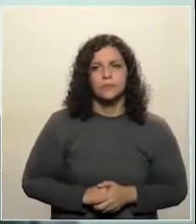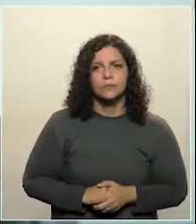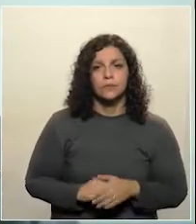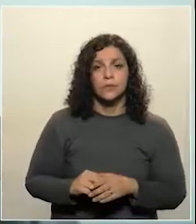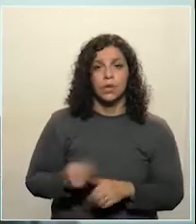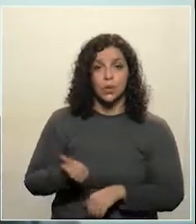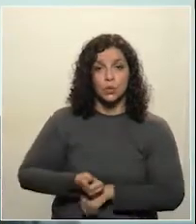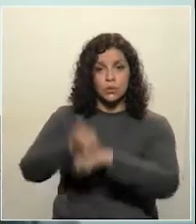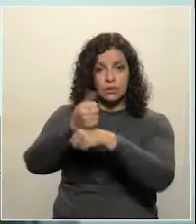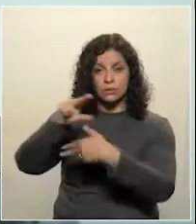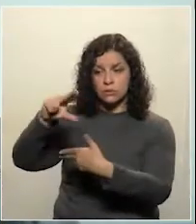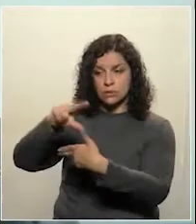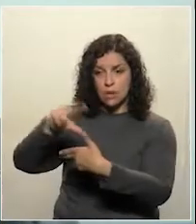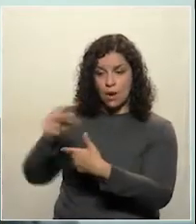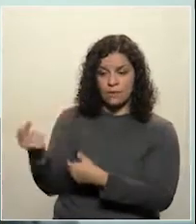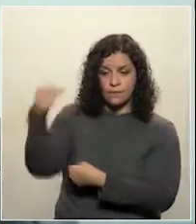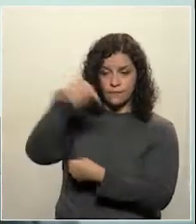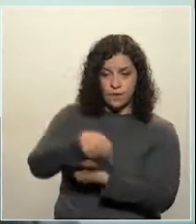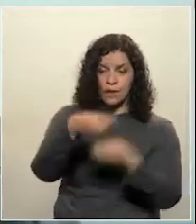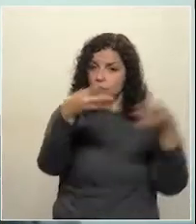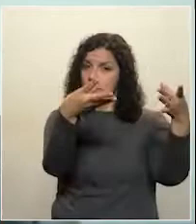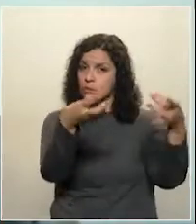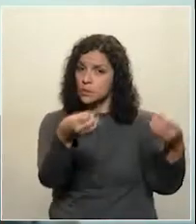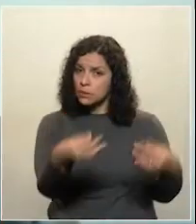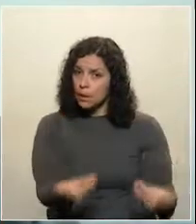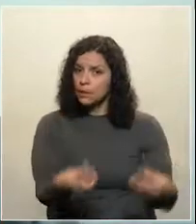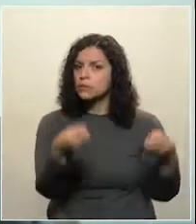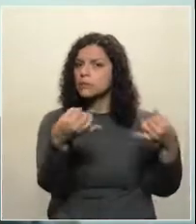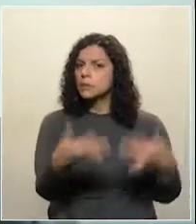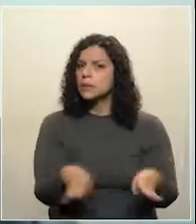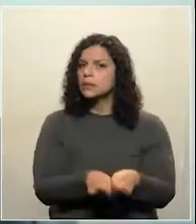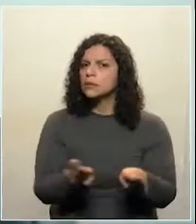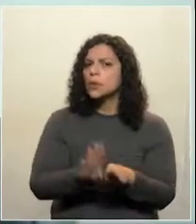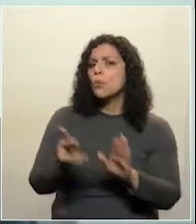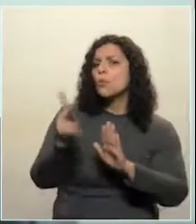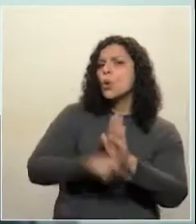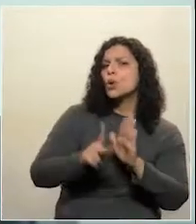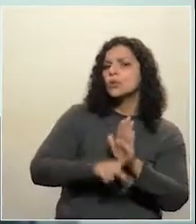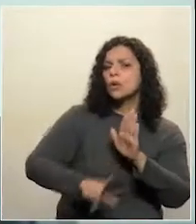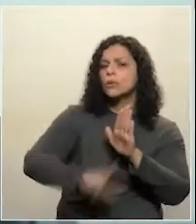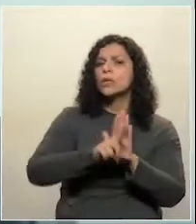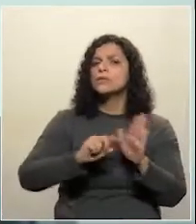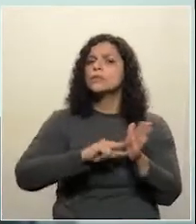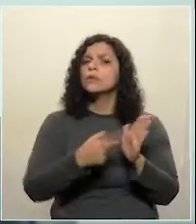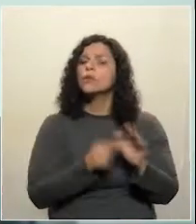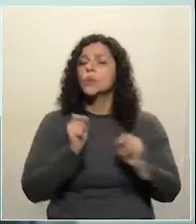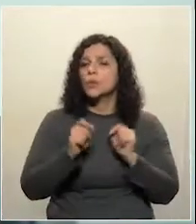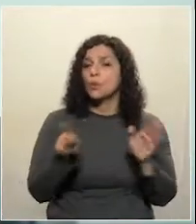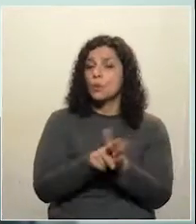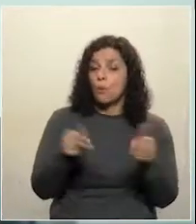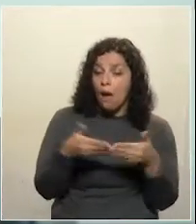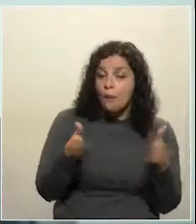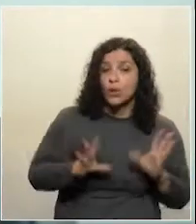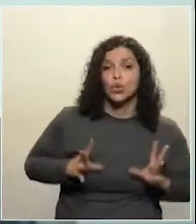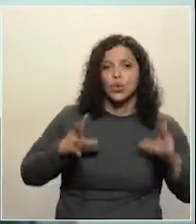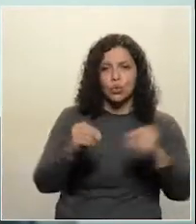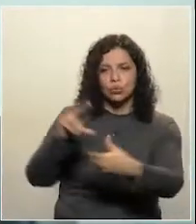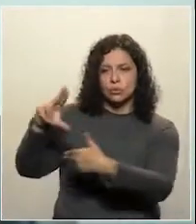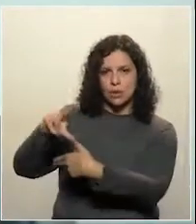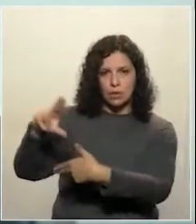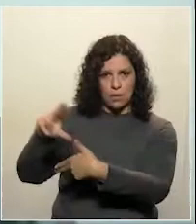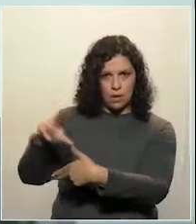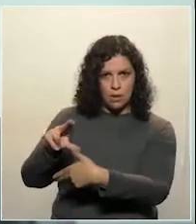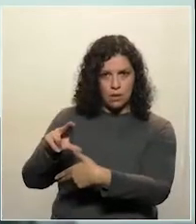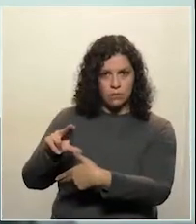que diretores da Sanepar pudessem vir a esclarecer o que significa esse projeto de lei. Se ele é, de fato, uma abertura total da Sanepar,